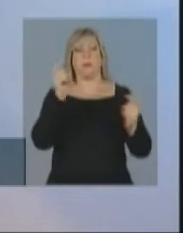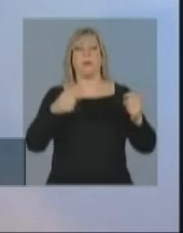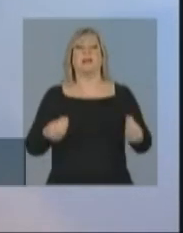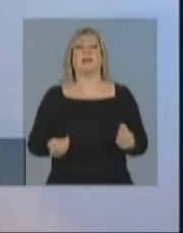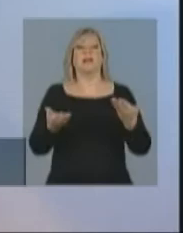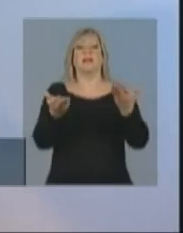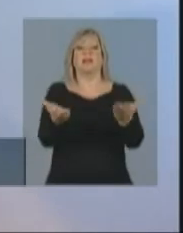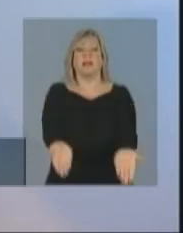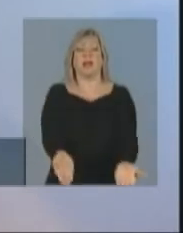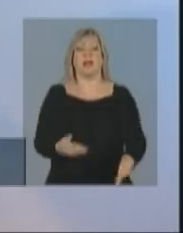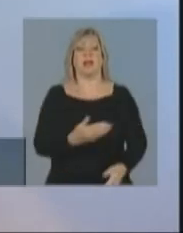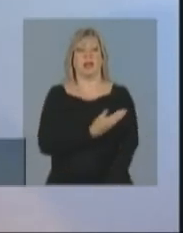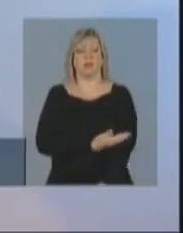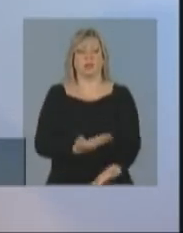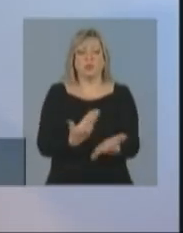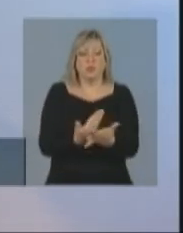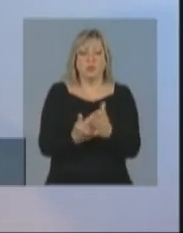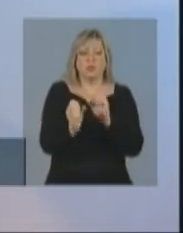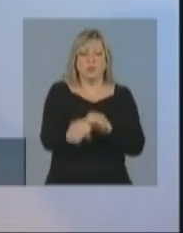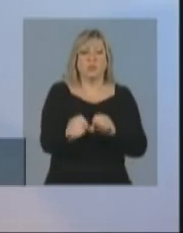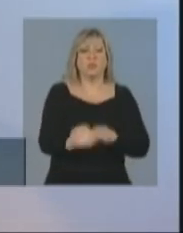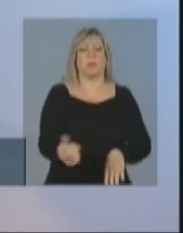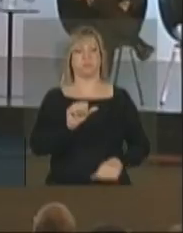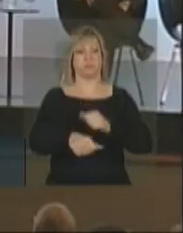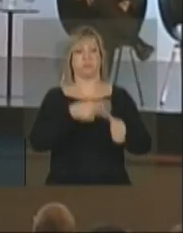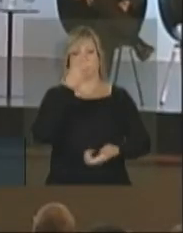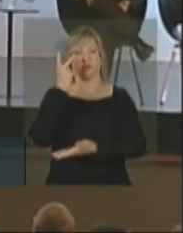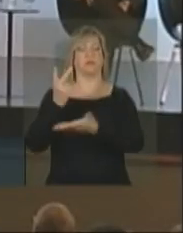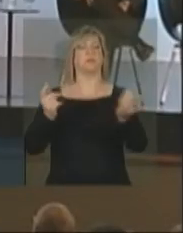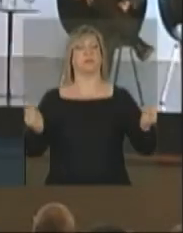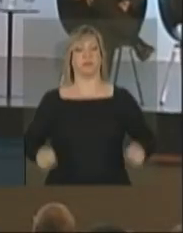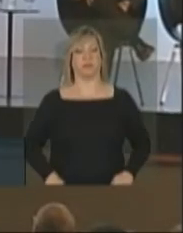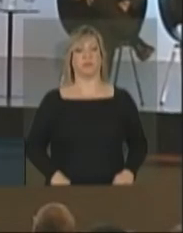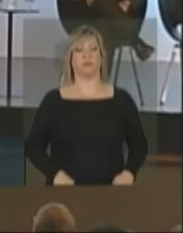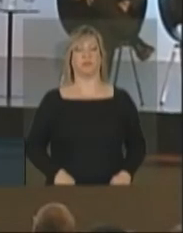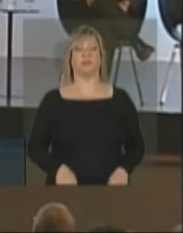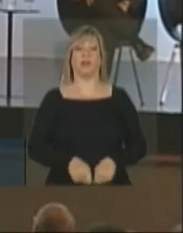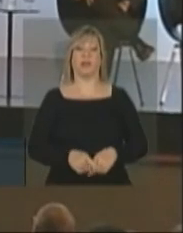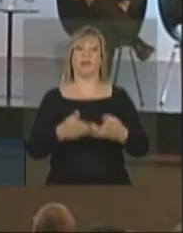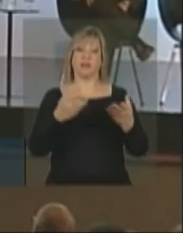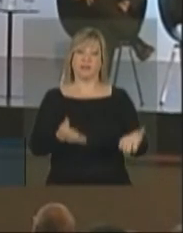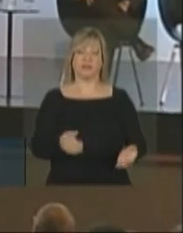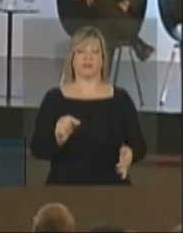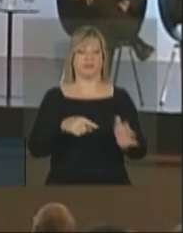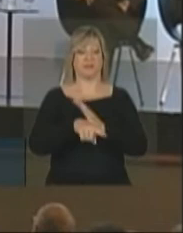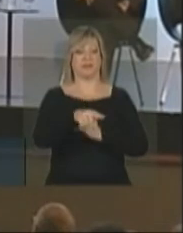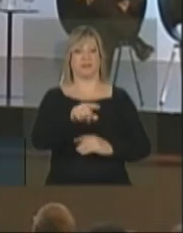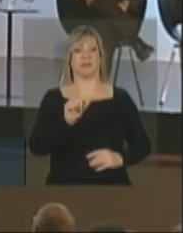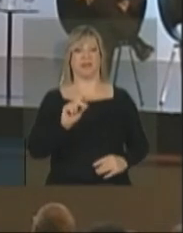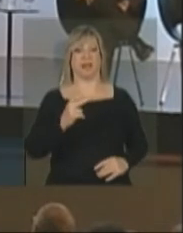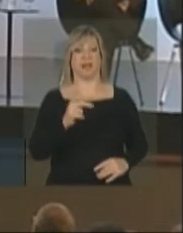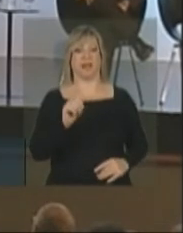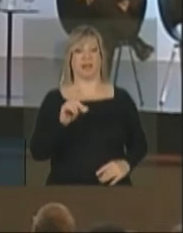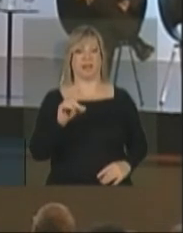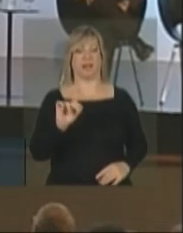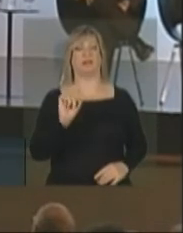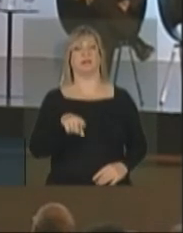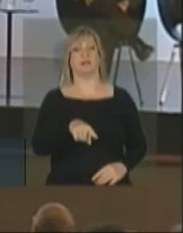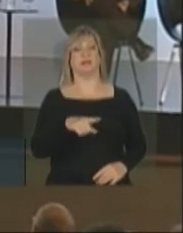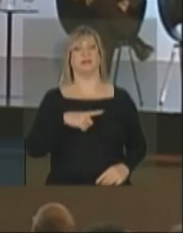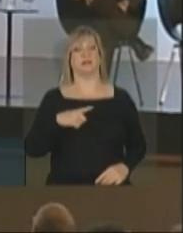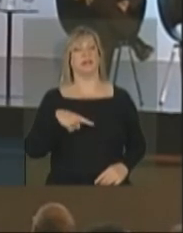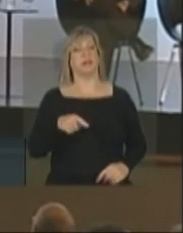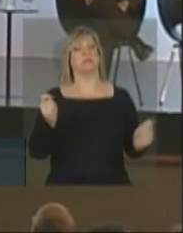dar uma educação de melhor qualidade. E aí, Fernando, eu acho que isso é gestão, gestão é a